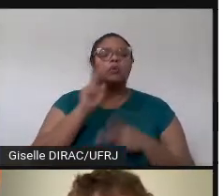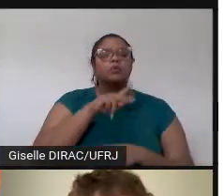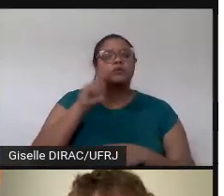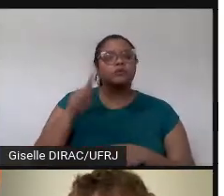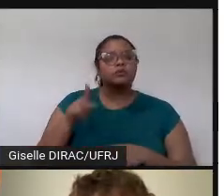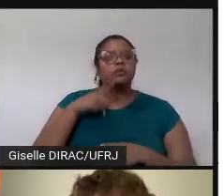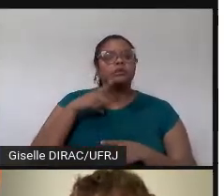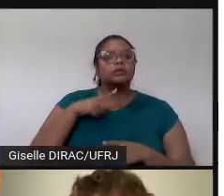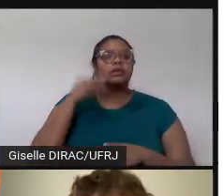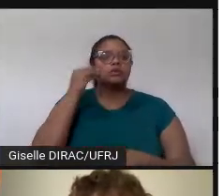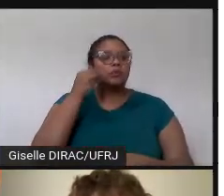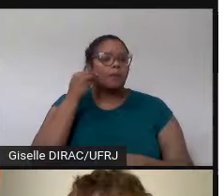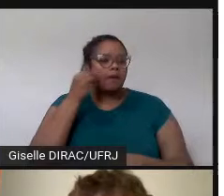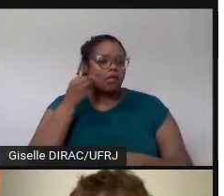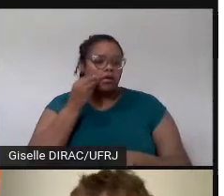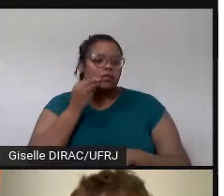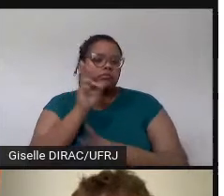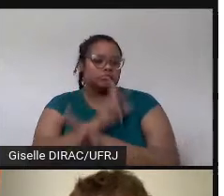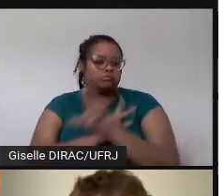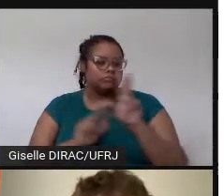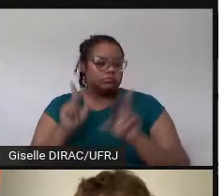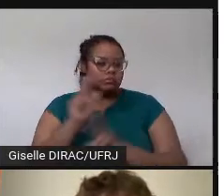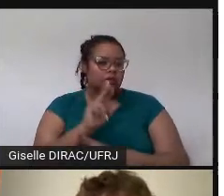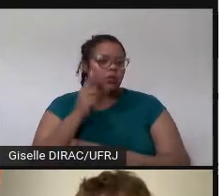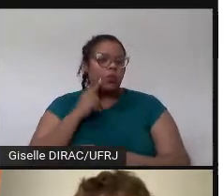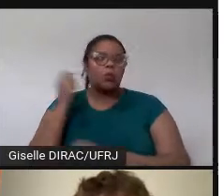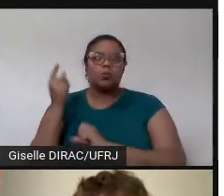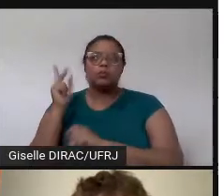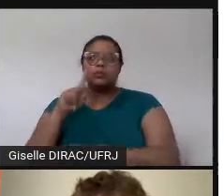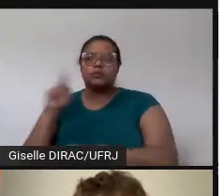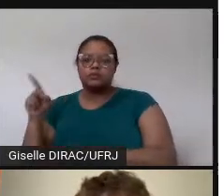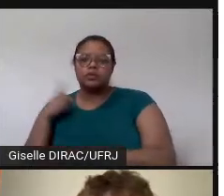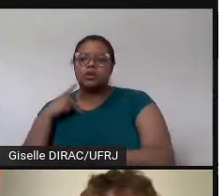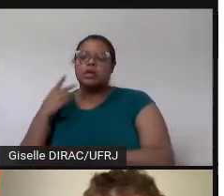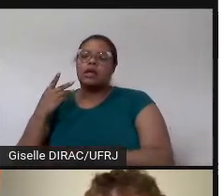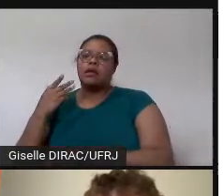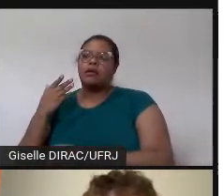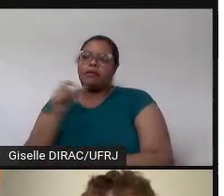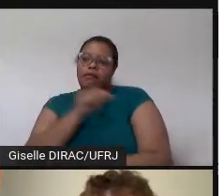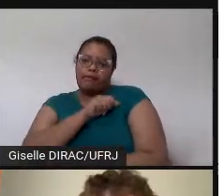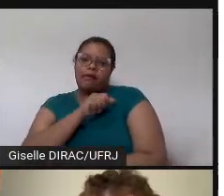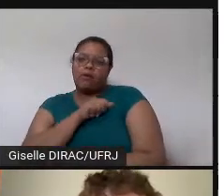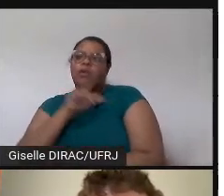com experiências, um professor com mais experiência em aulas particulares.